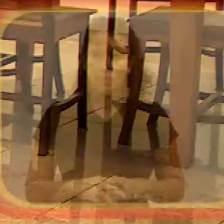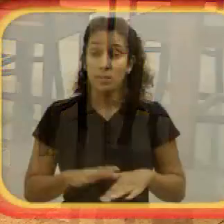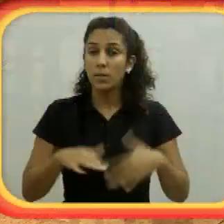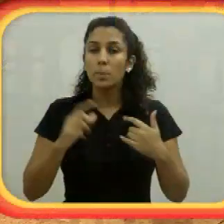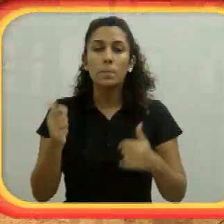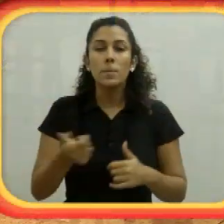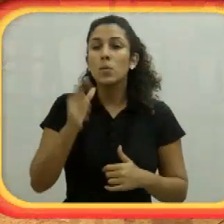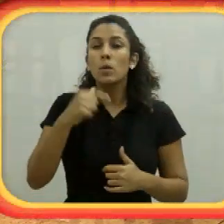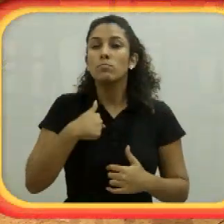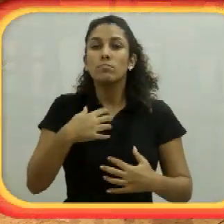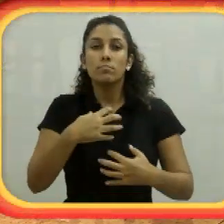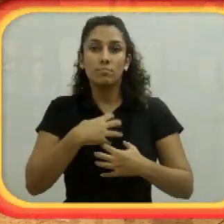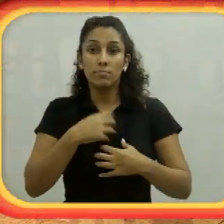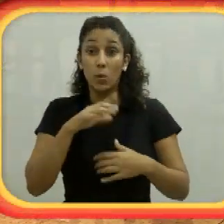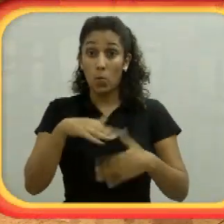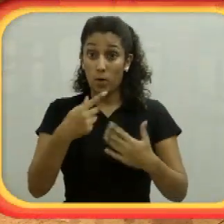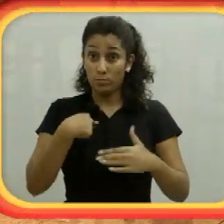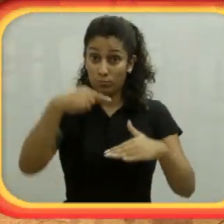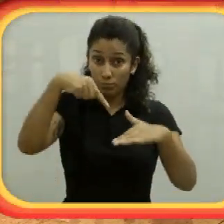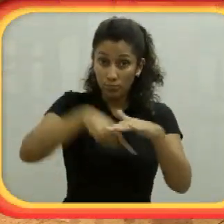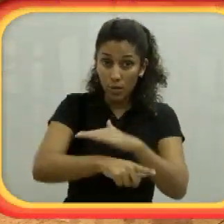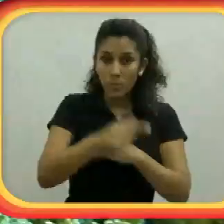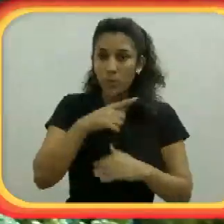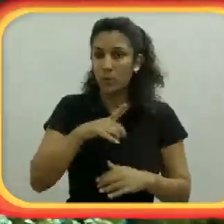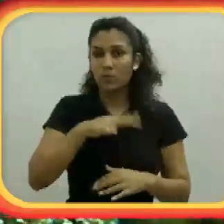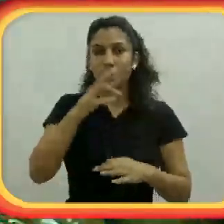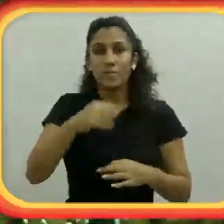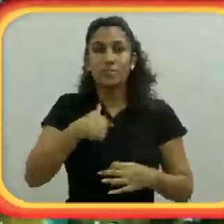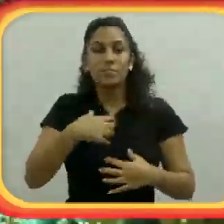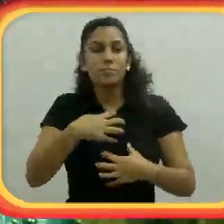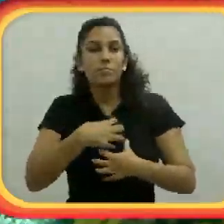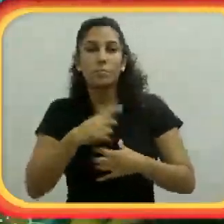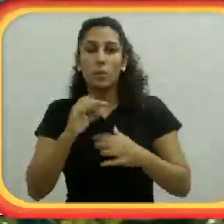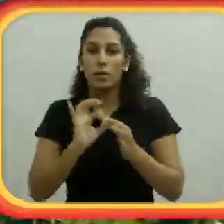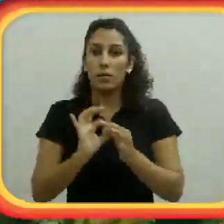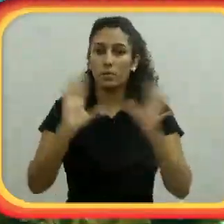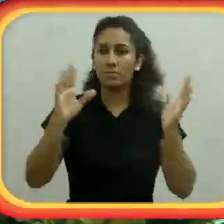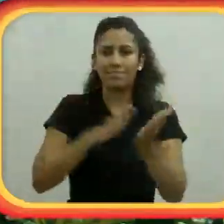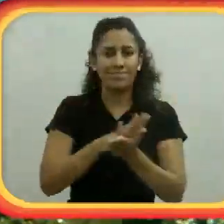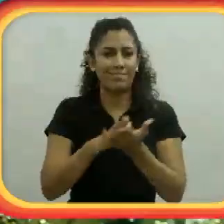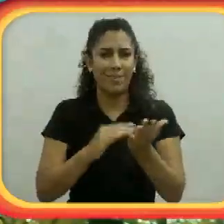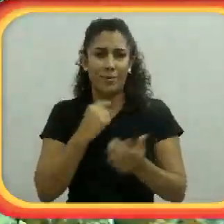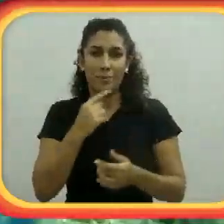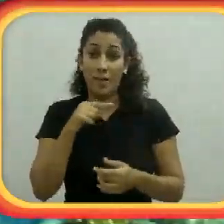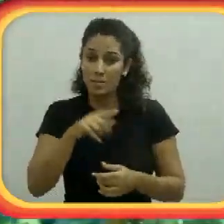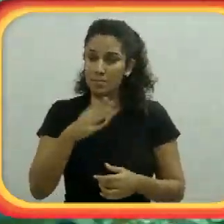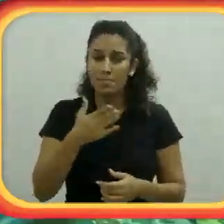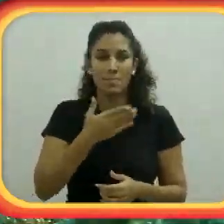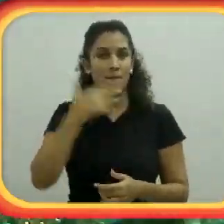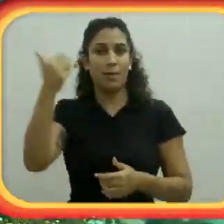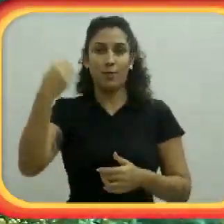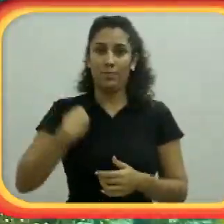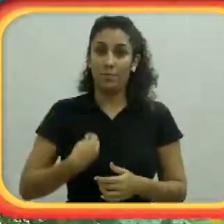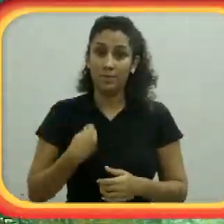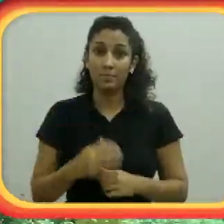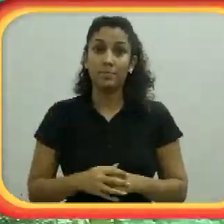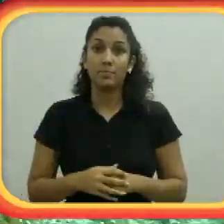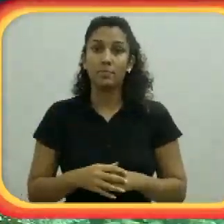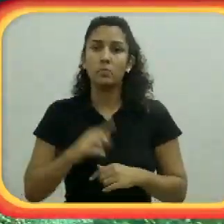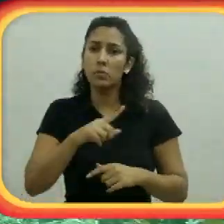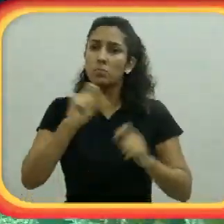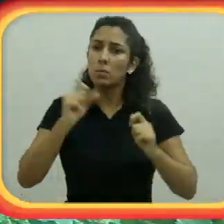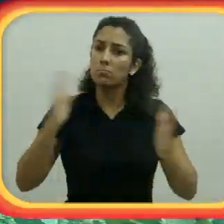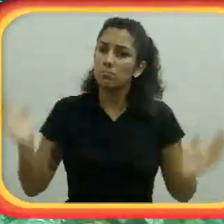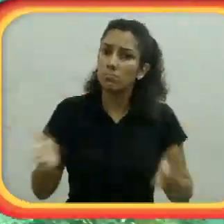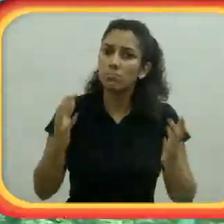A melhor sensação de estar no fundo do mar, com certeza, é a sensação de liberdade. Essa, sem dúvida nenhuma, é a melhor de